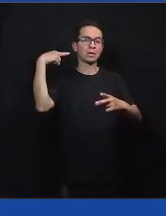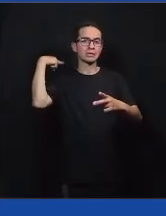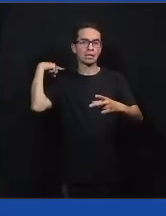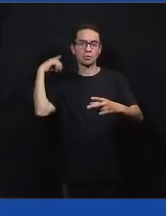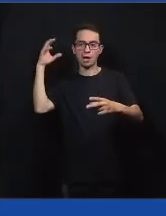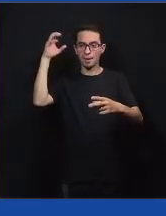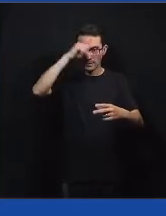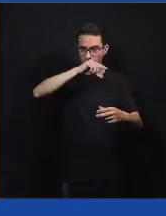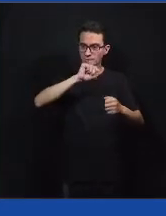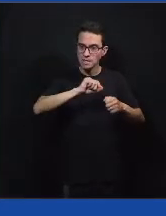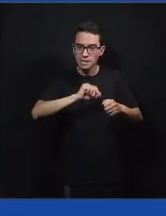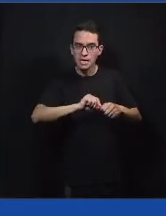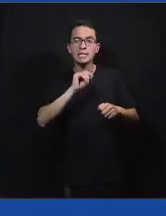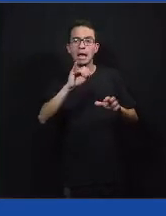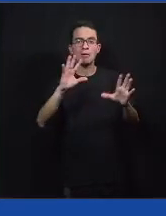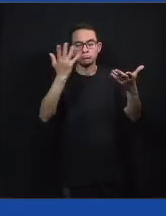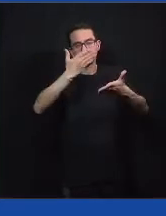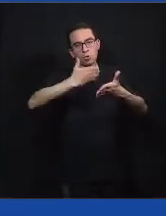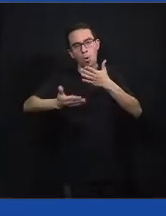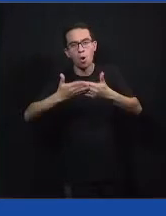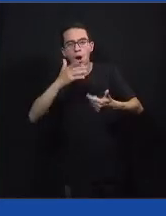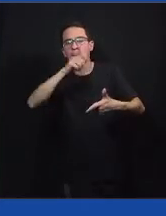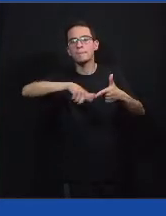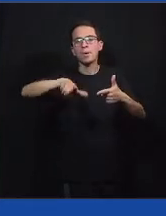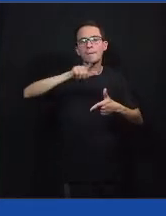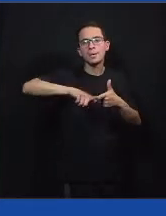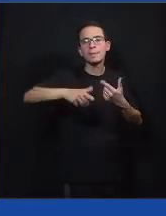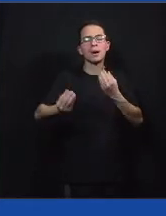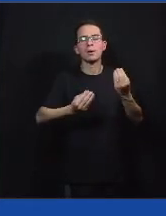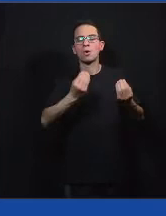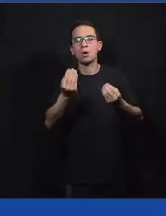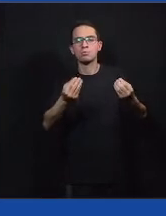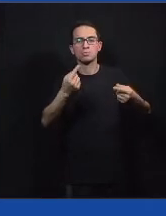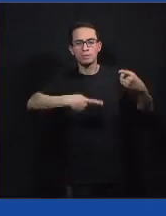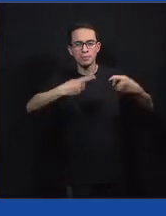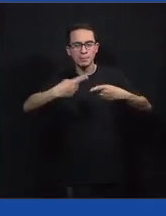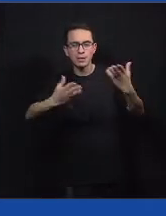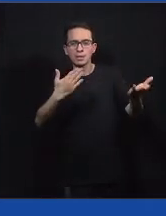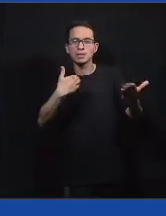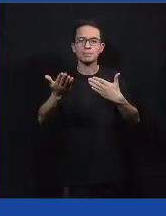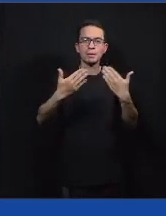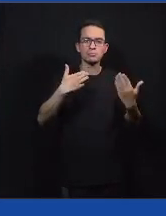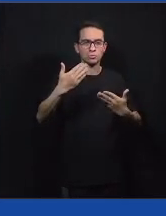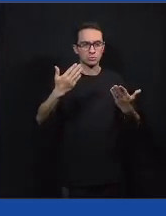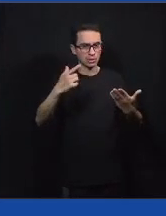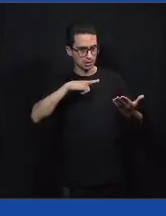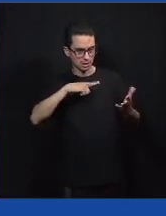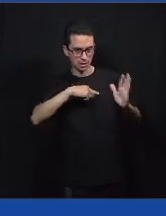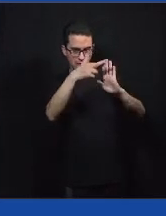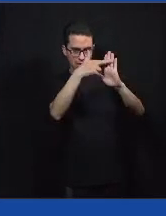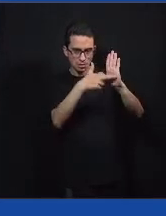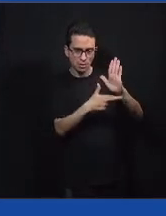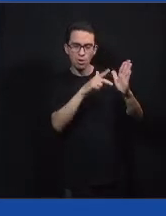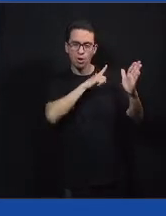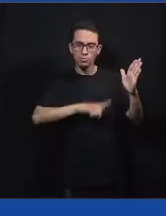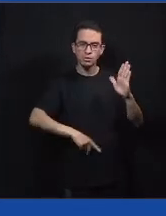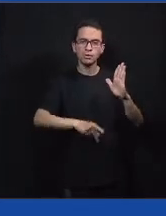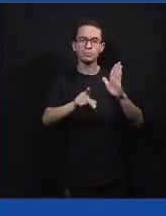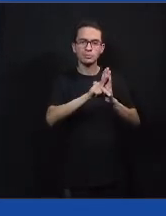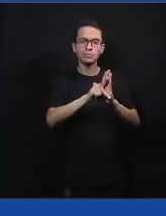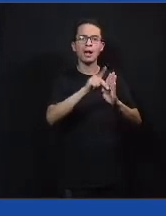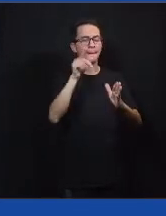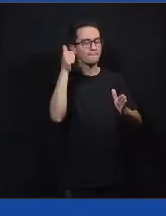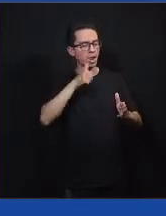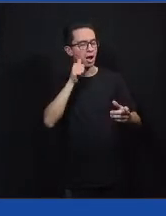fazer caso alguma coisa acontecesse, como que a gente poderia debater a importância das políticas públicas específicas para as